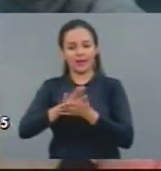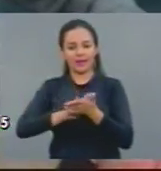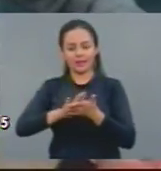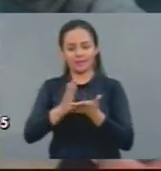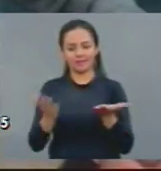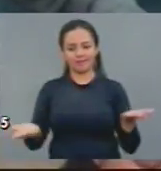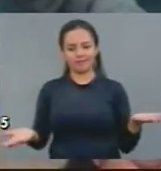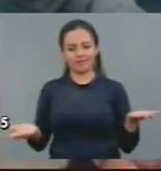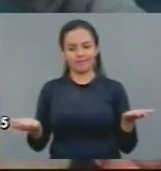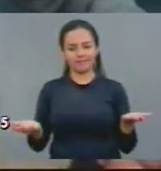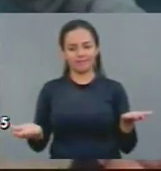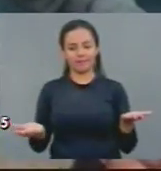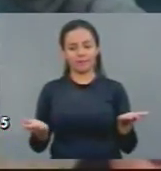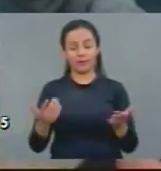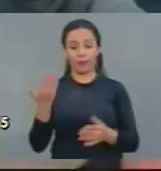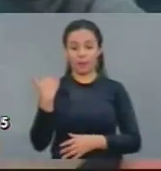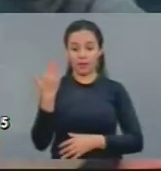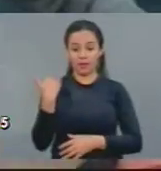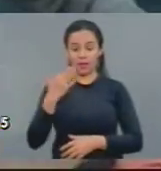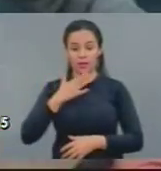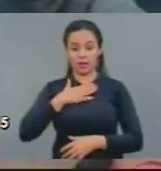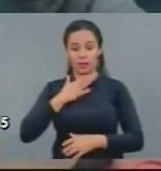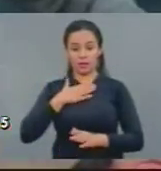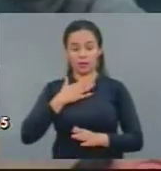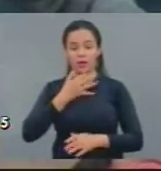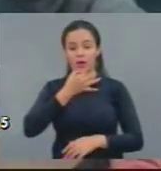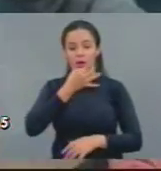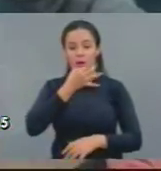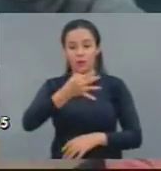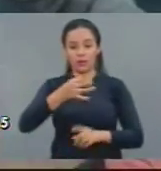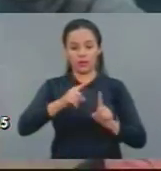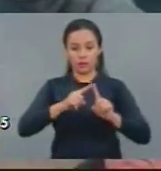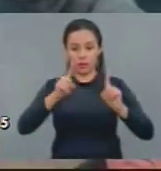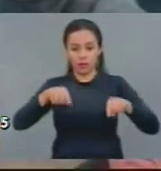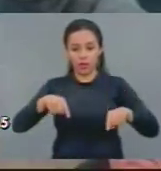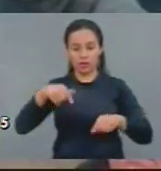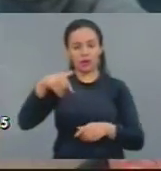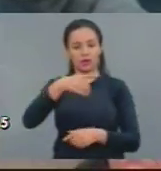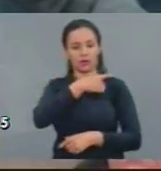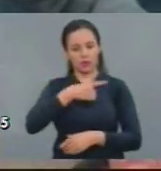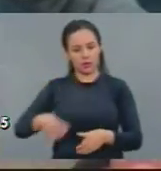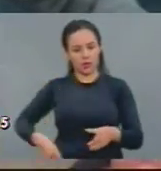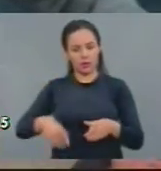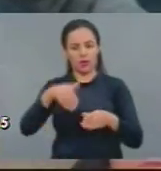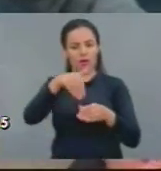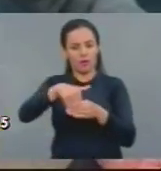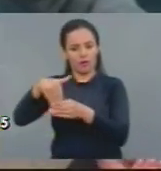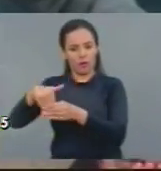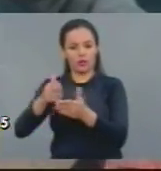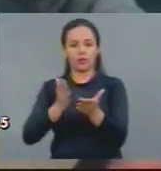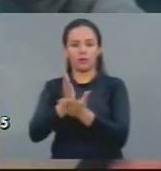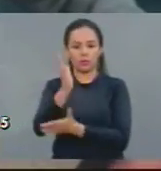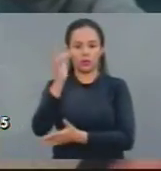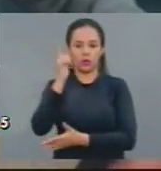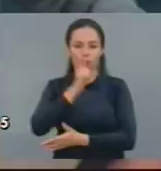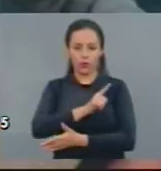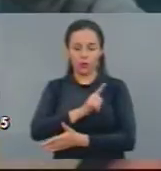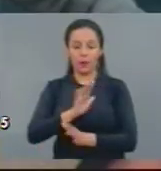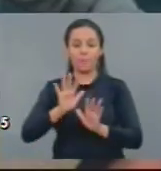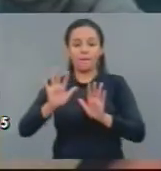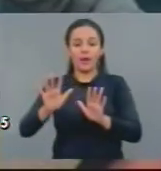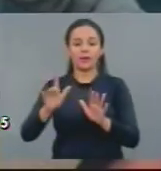um projeto de indicação que foi aprovado por esta Casa e eu não sei como é que está o trâmite dessa nossa